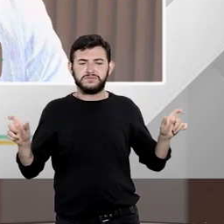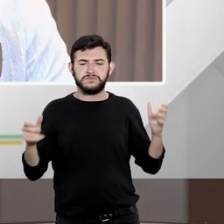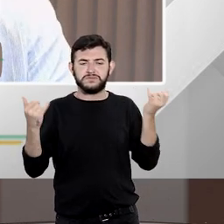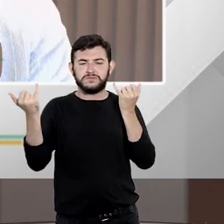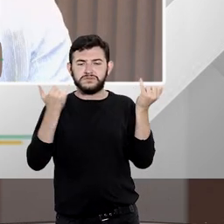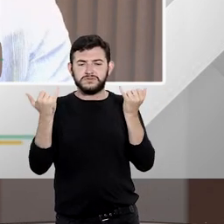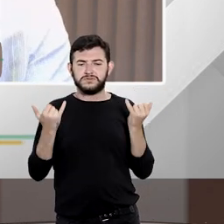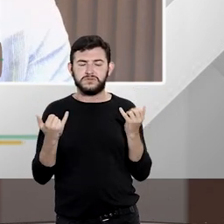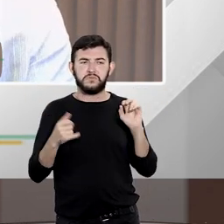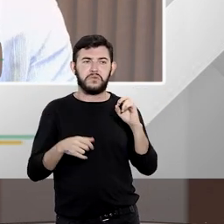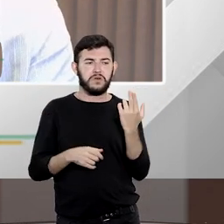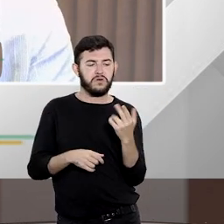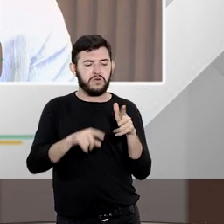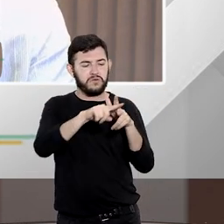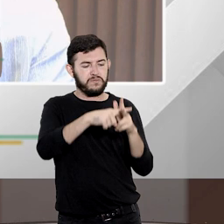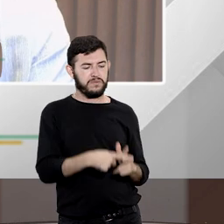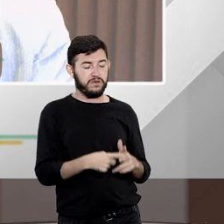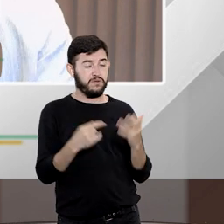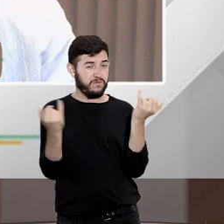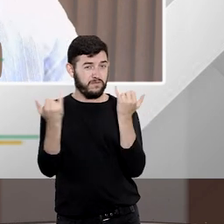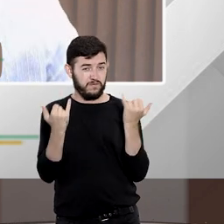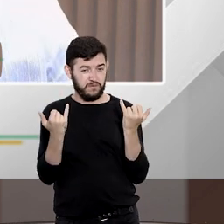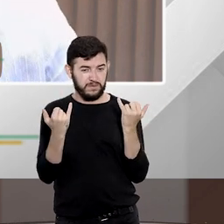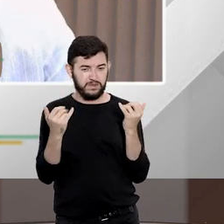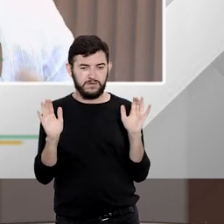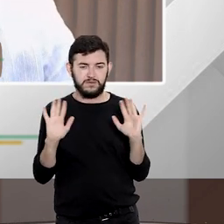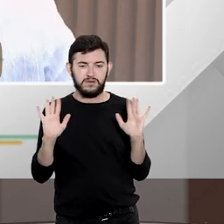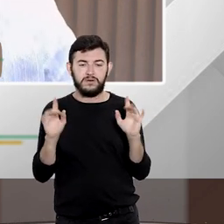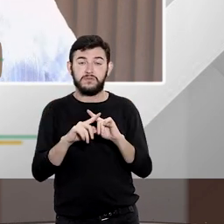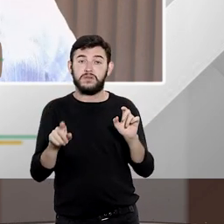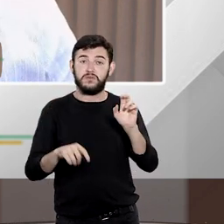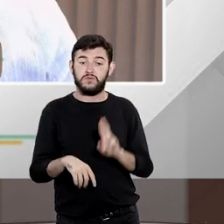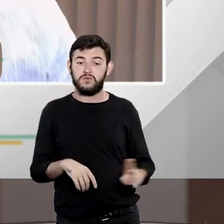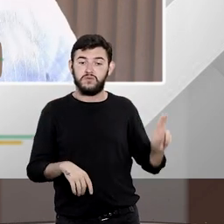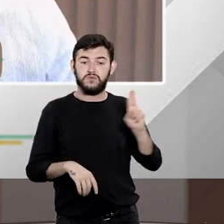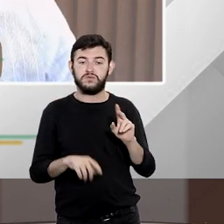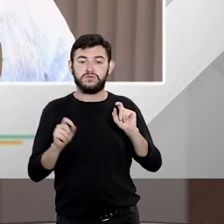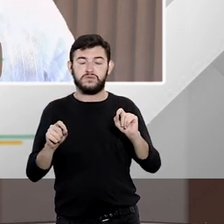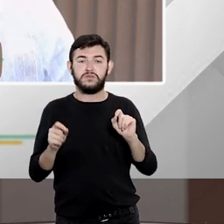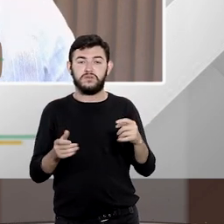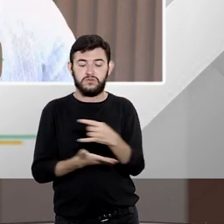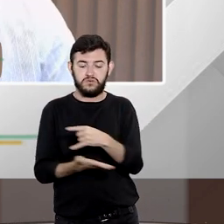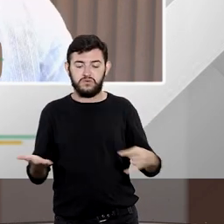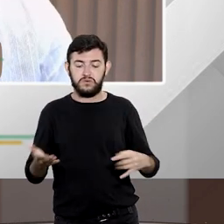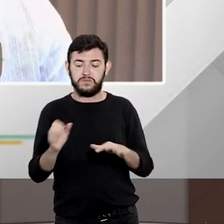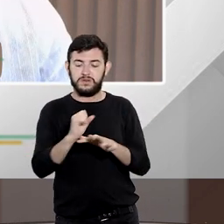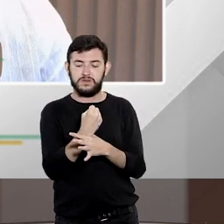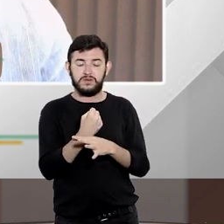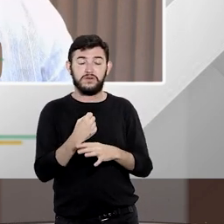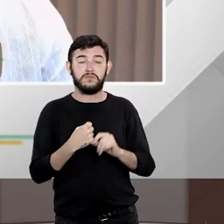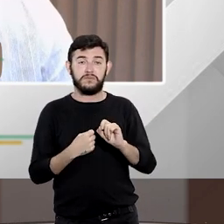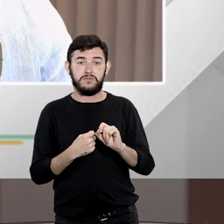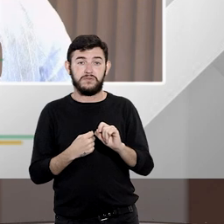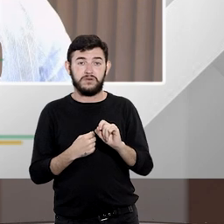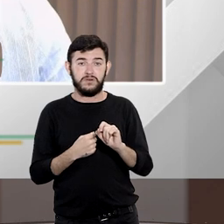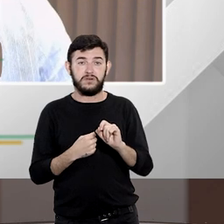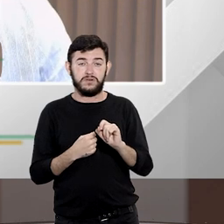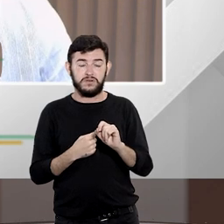informação ou para retificar a sua informação então a utilização do mandado de segurança ele pode